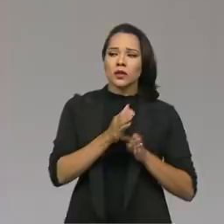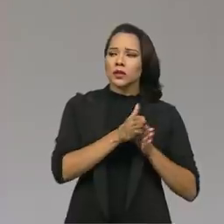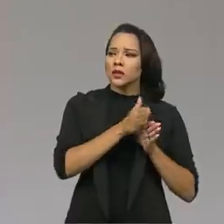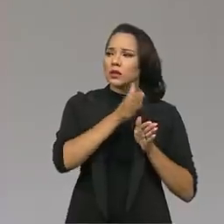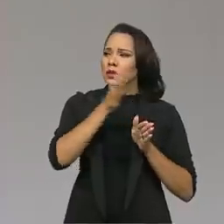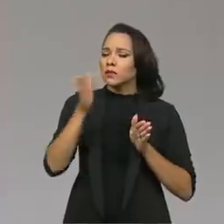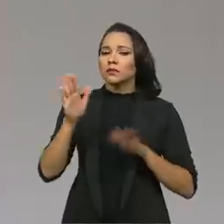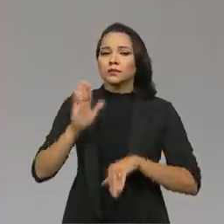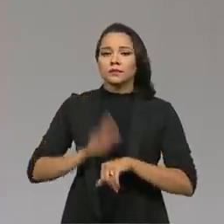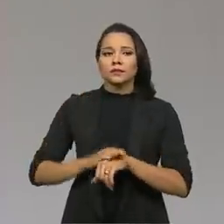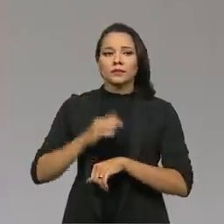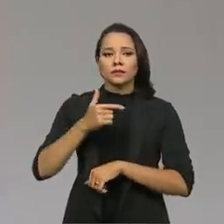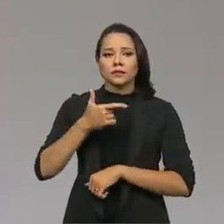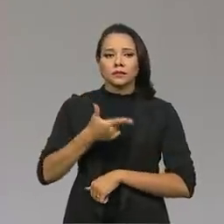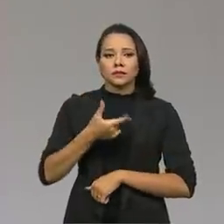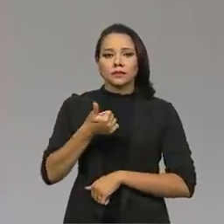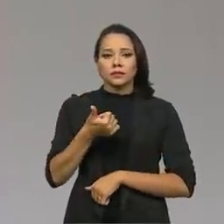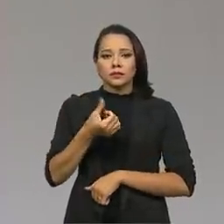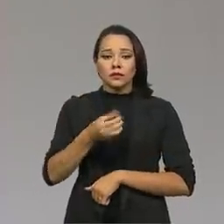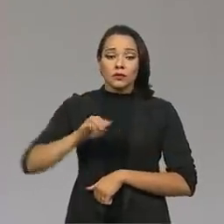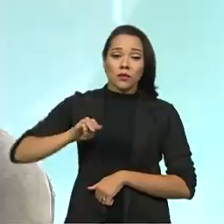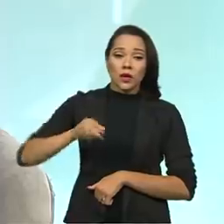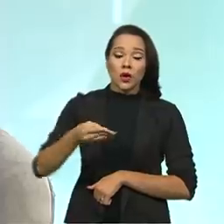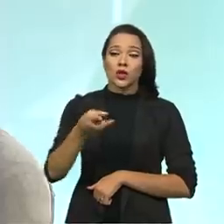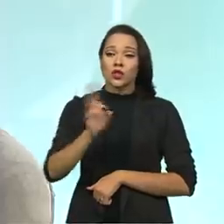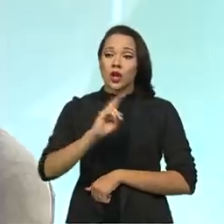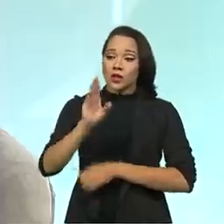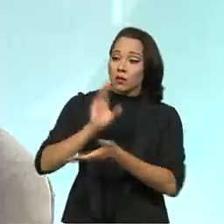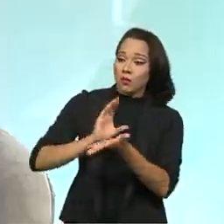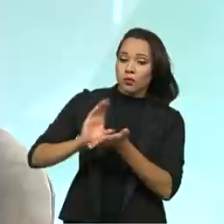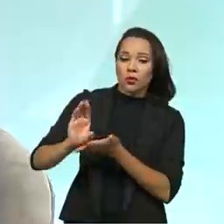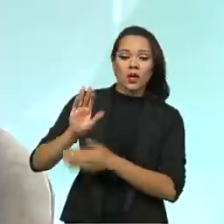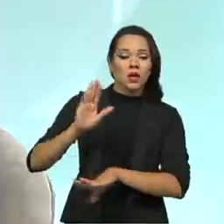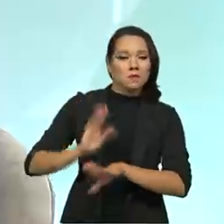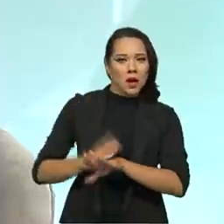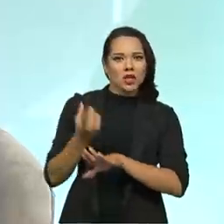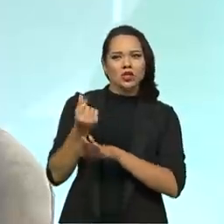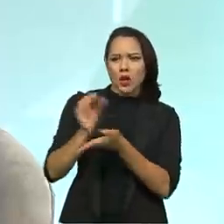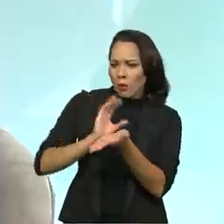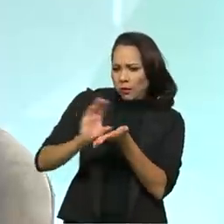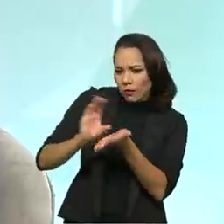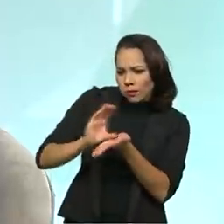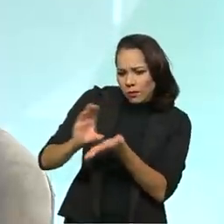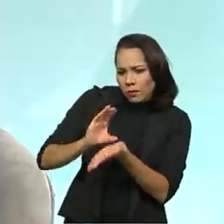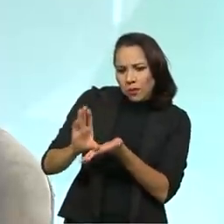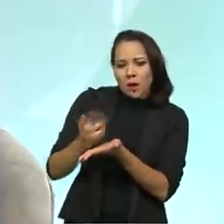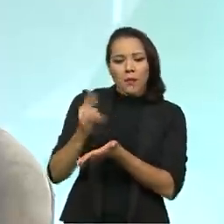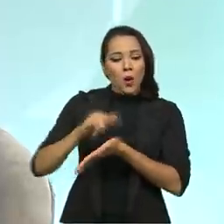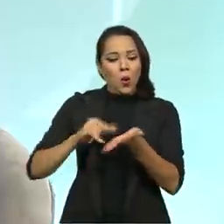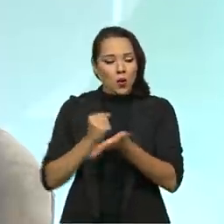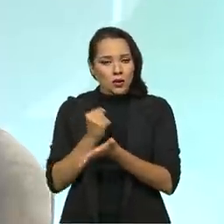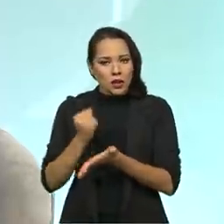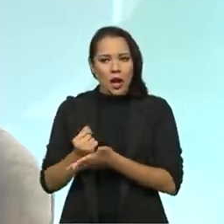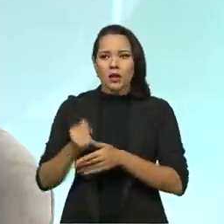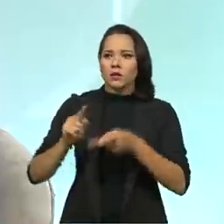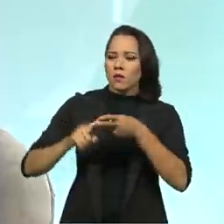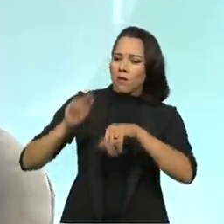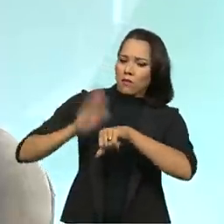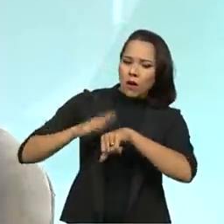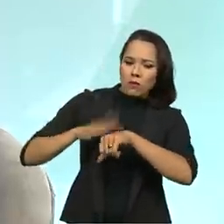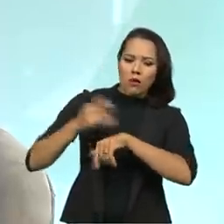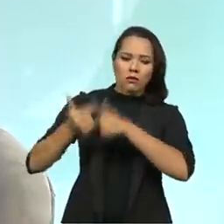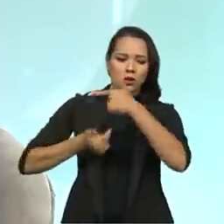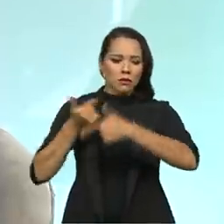mais de 216 milhões de reais é o distrito que mais recebe recursos, tanto para contratos quanto mão de obra.